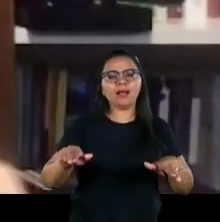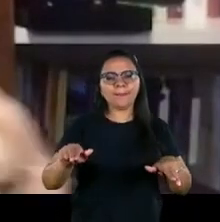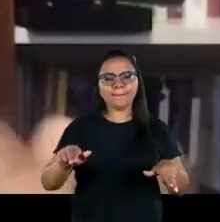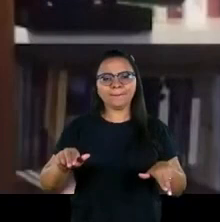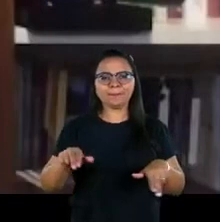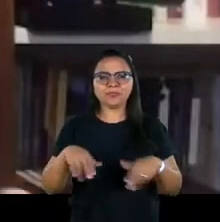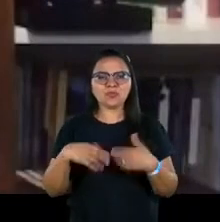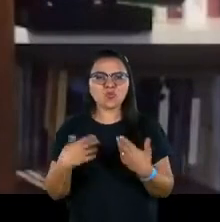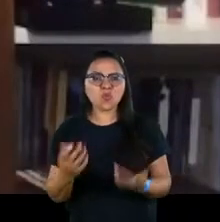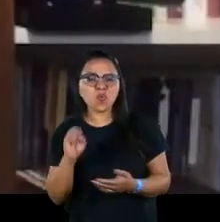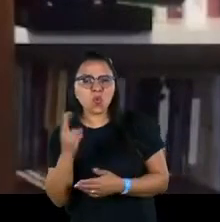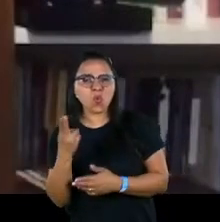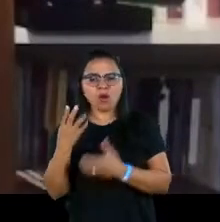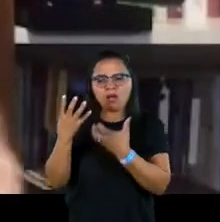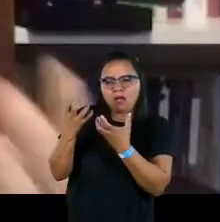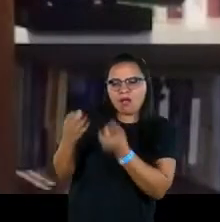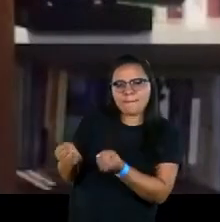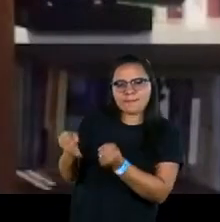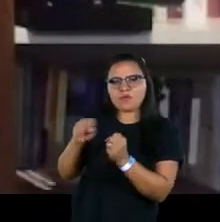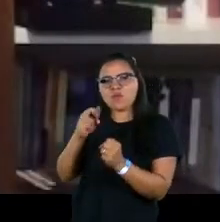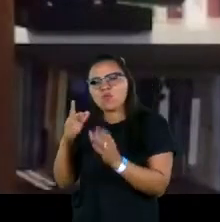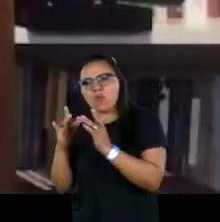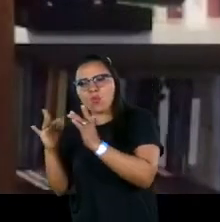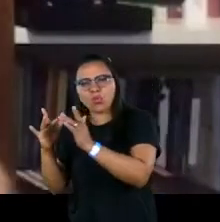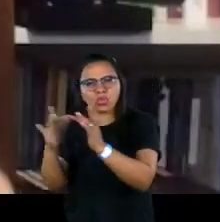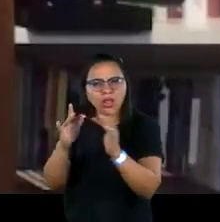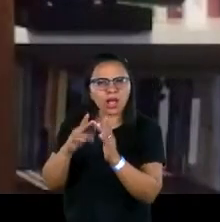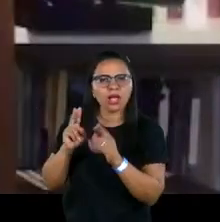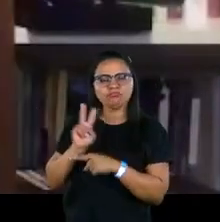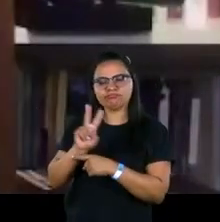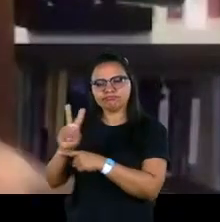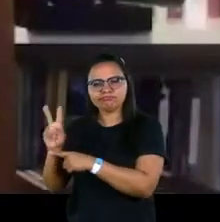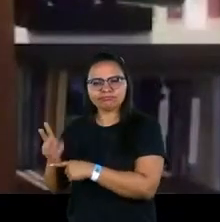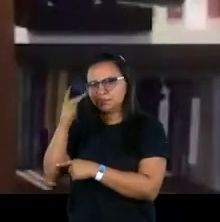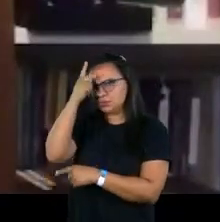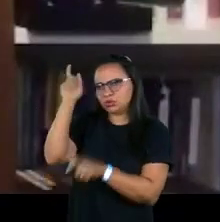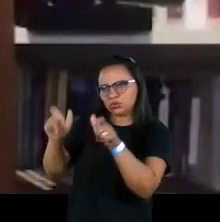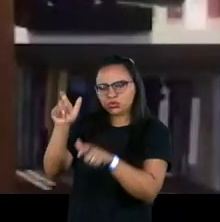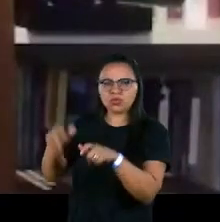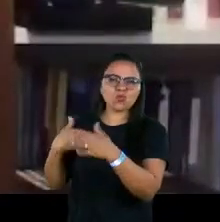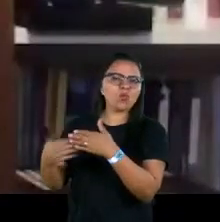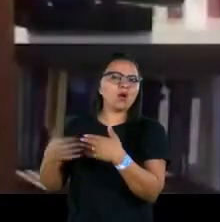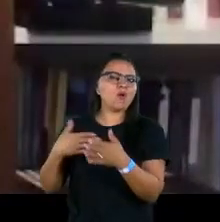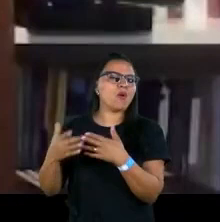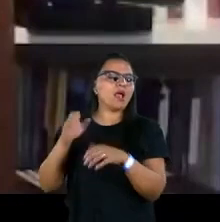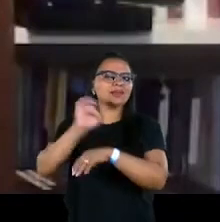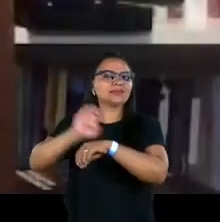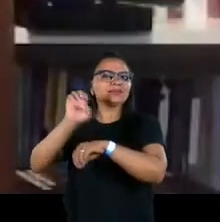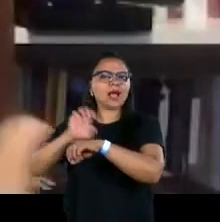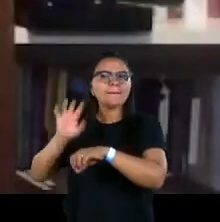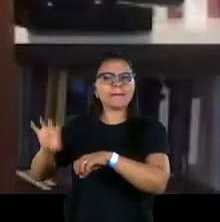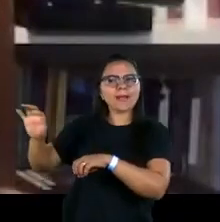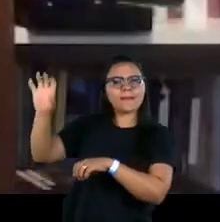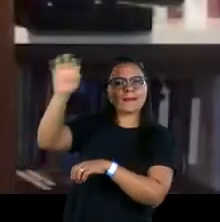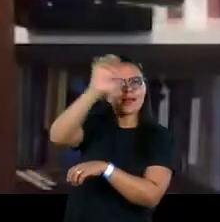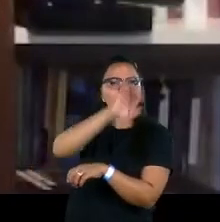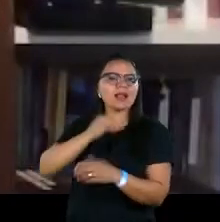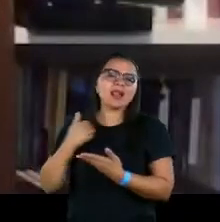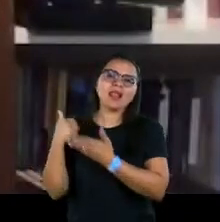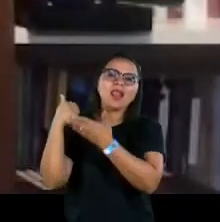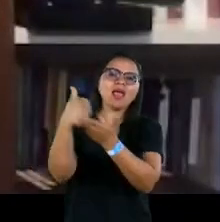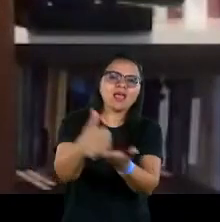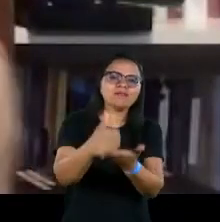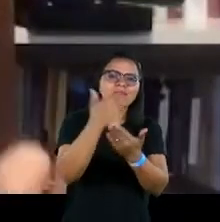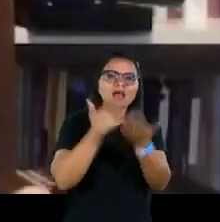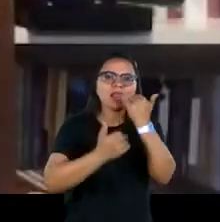ou abrigavam ou tinham contato com necessitados de qualquer parte do Estado, e levar esse tipo de